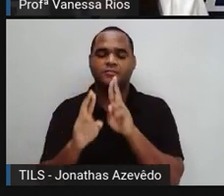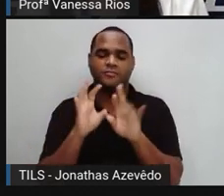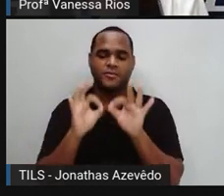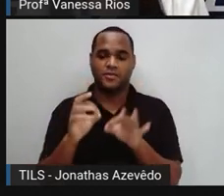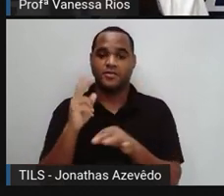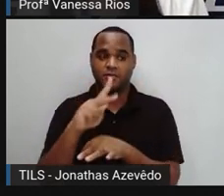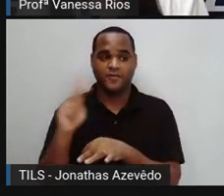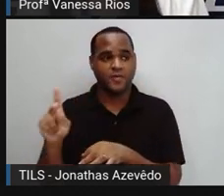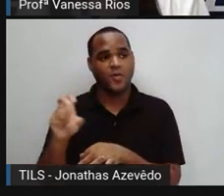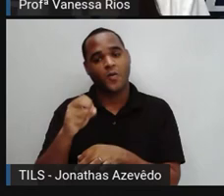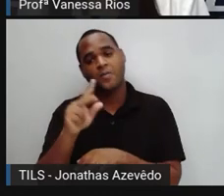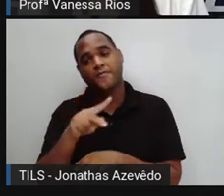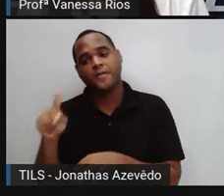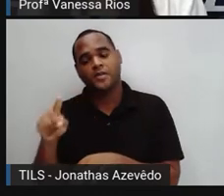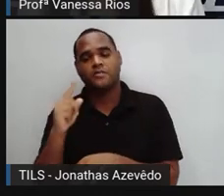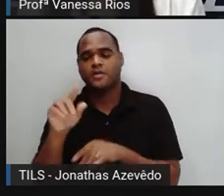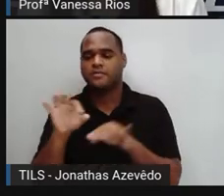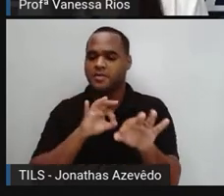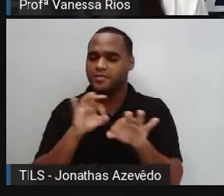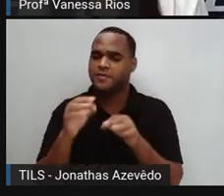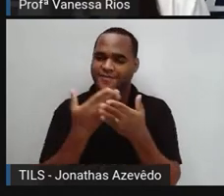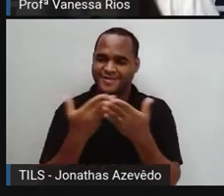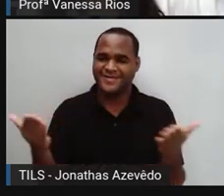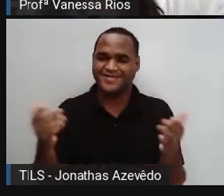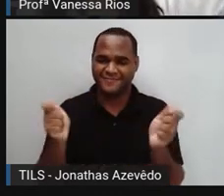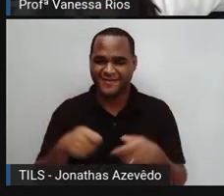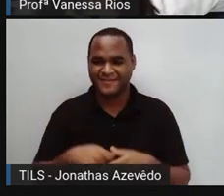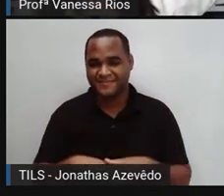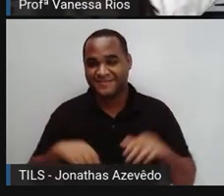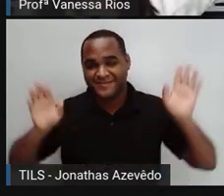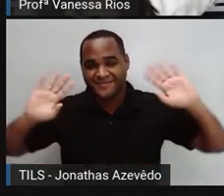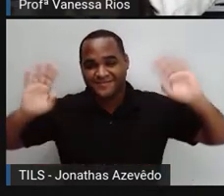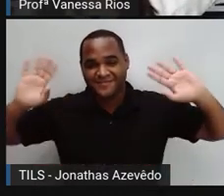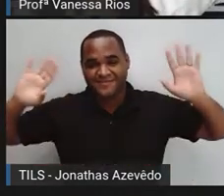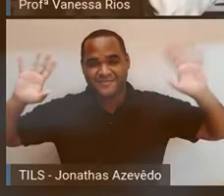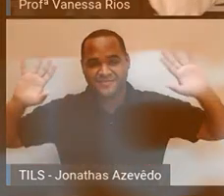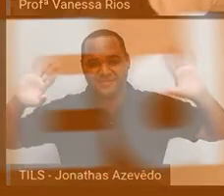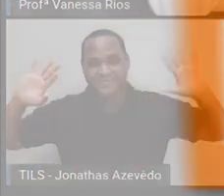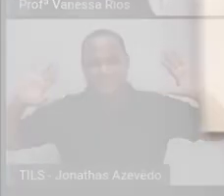que o seu professor, professora preparou para você. Tchau, tchau!